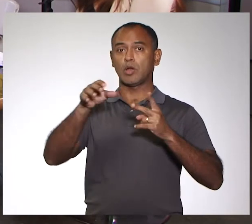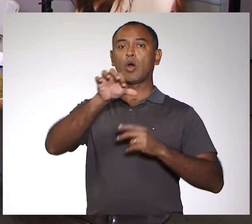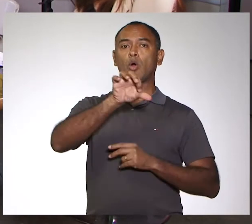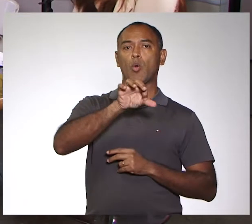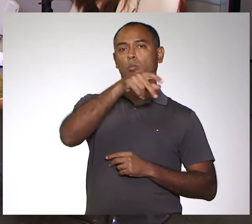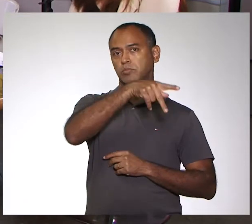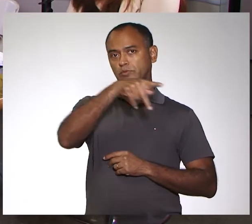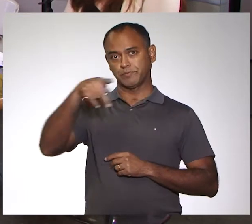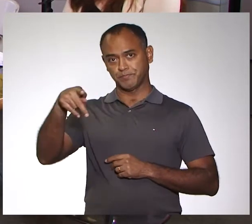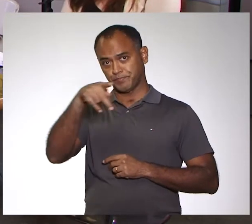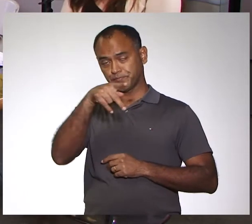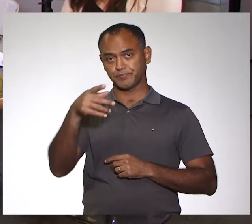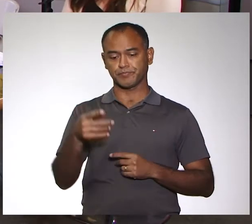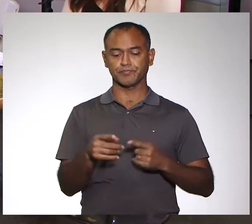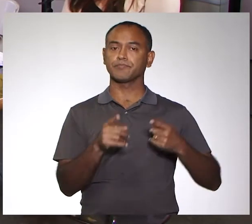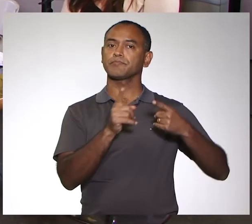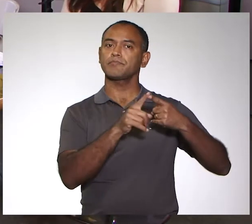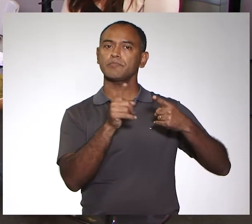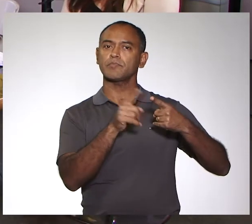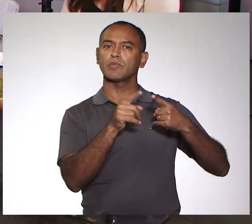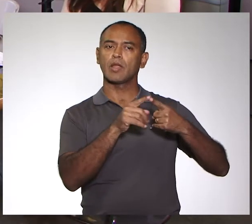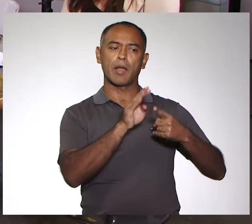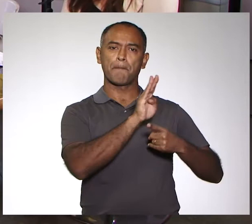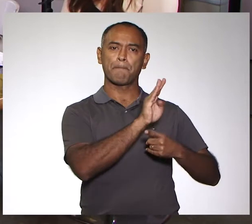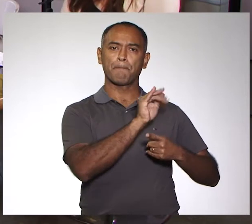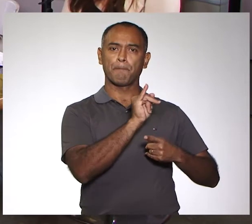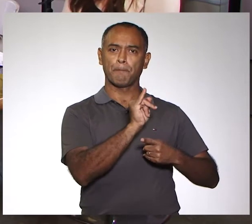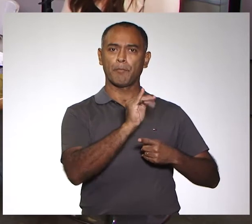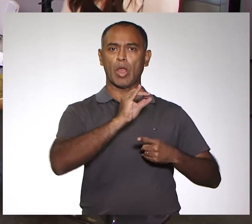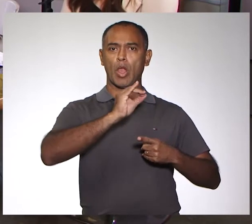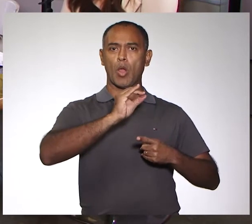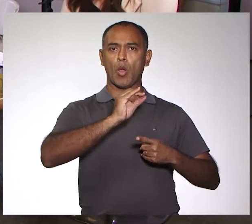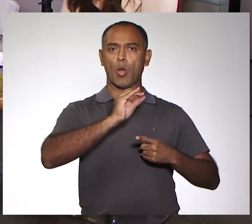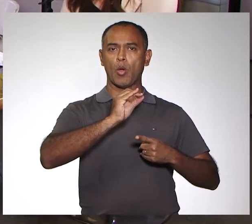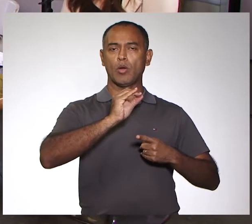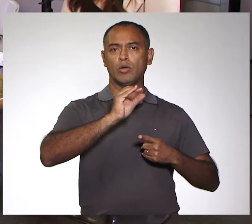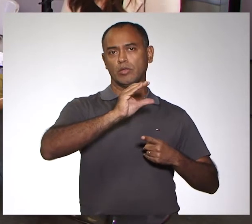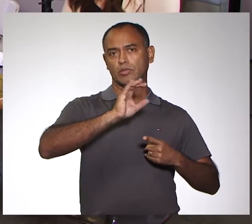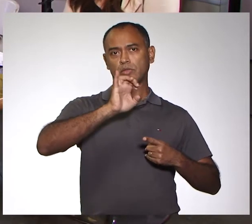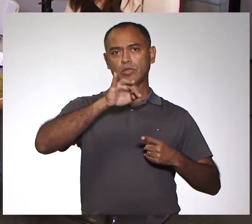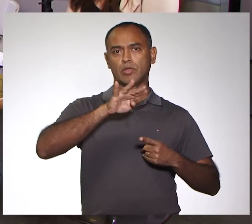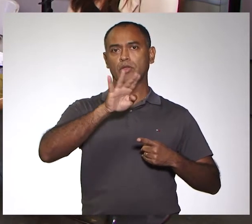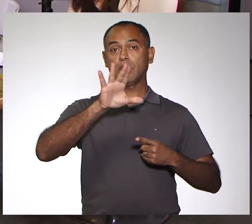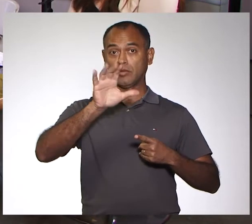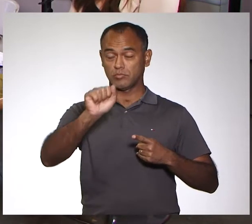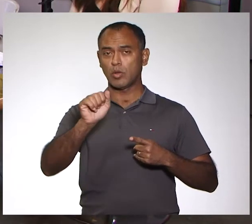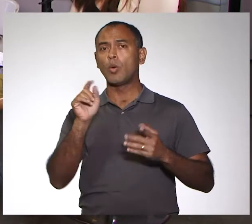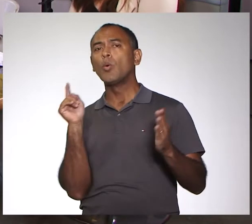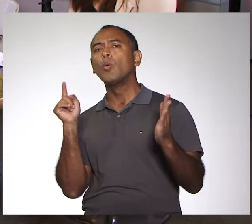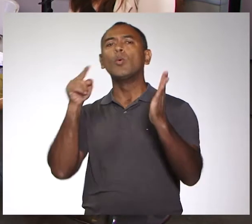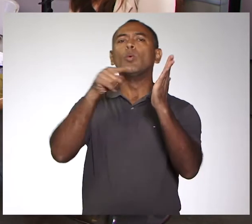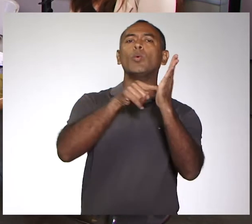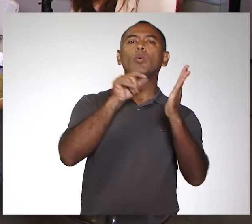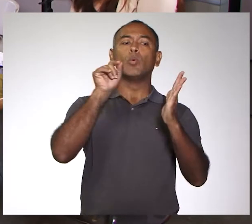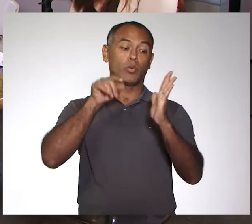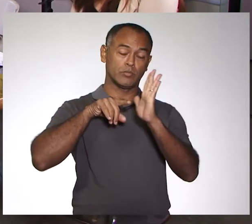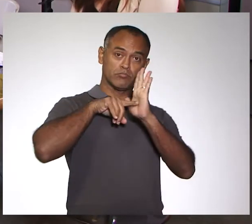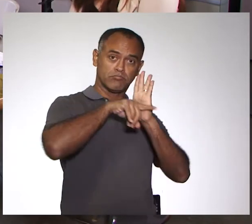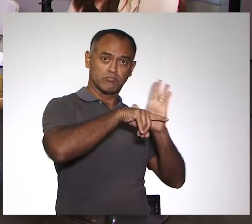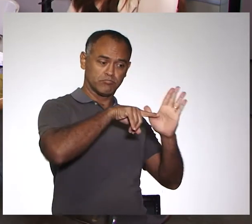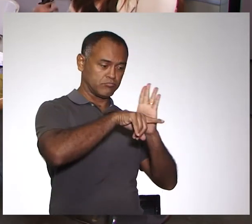professores. Na linha de pesquisa 1, que é a biociência, o objetivo é investigar